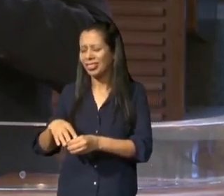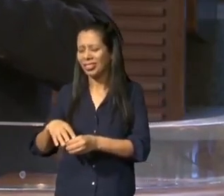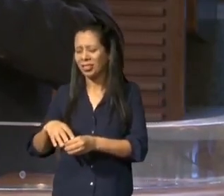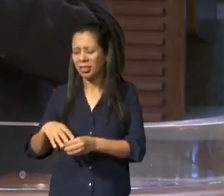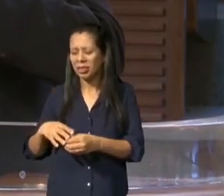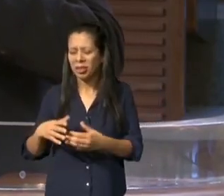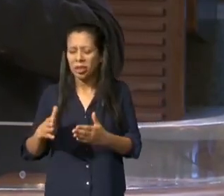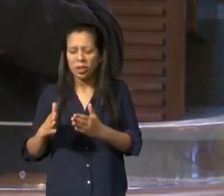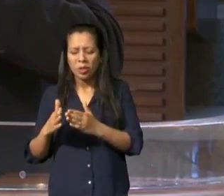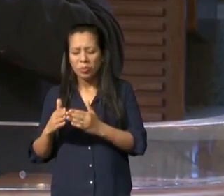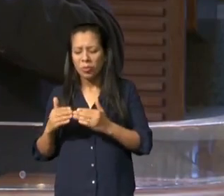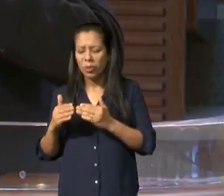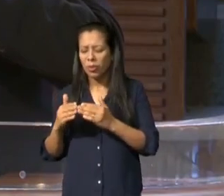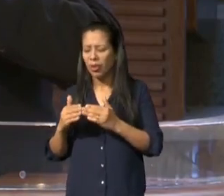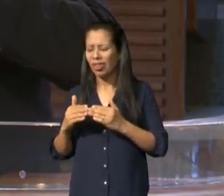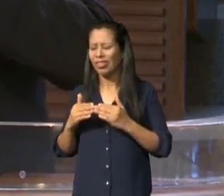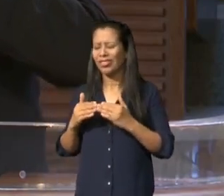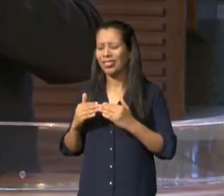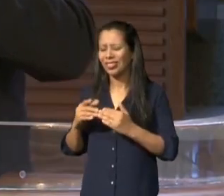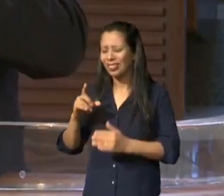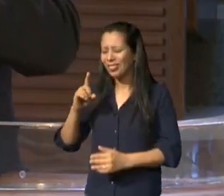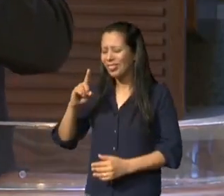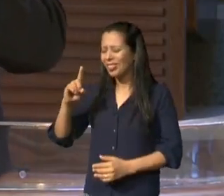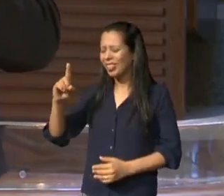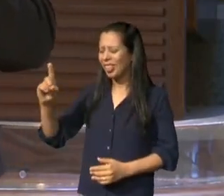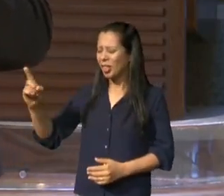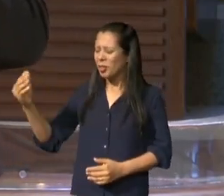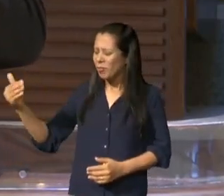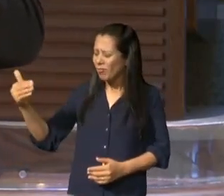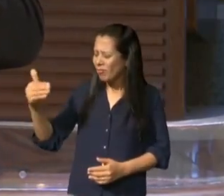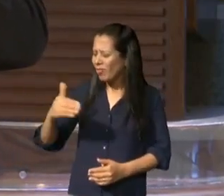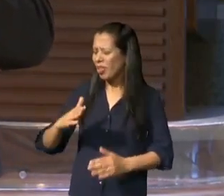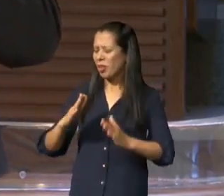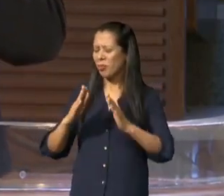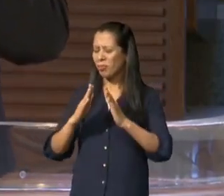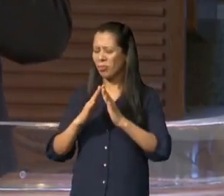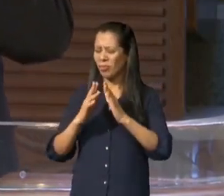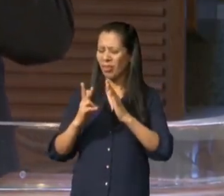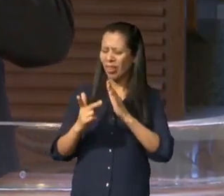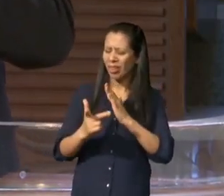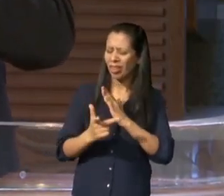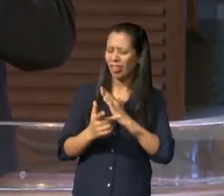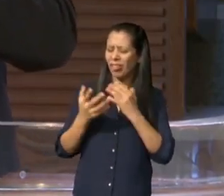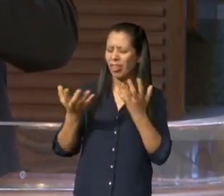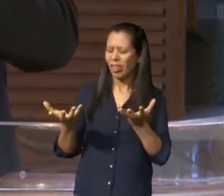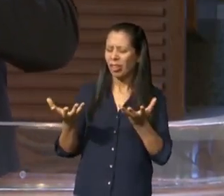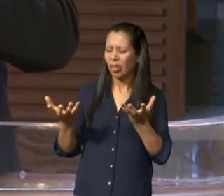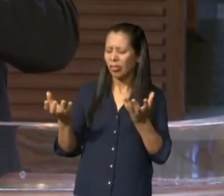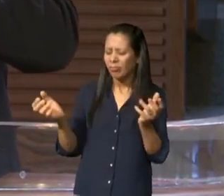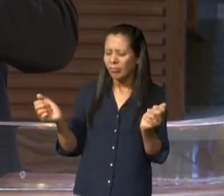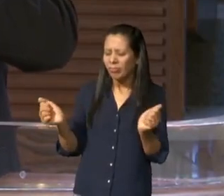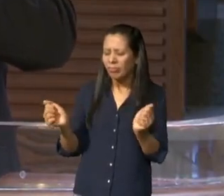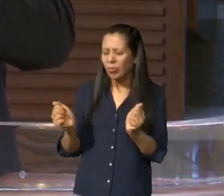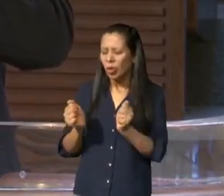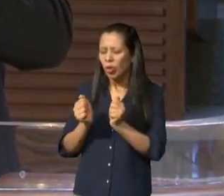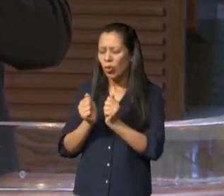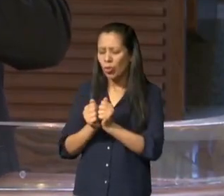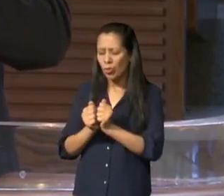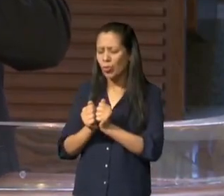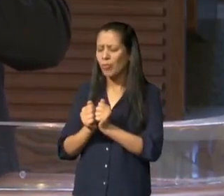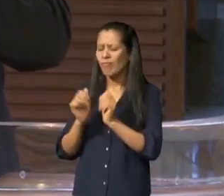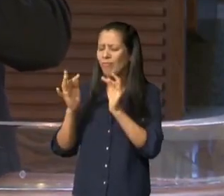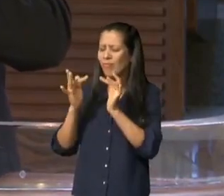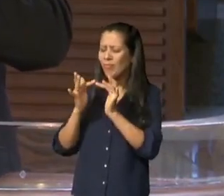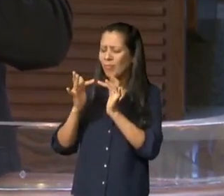Deus para estar na tua companhia e agora Senhor, a tua palavra será aberta e